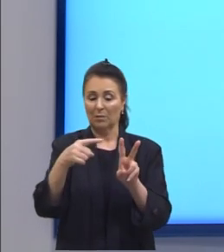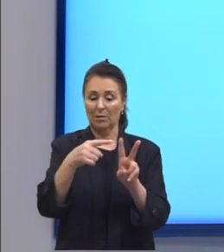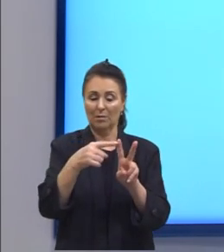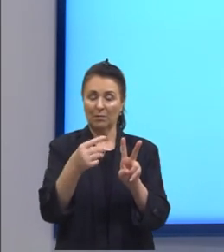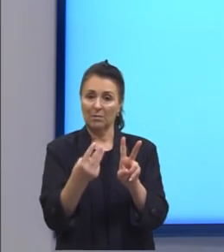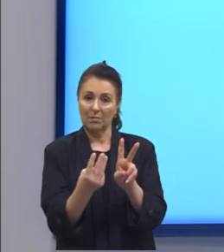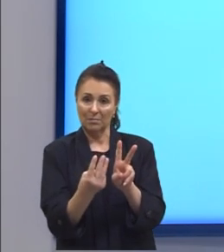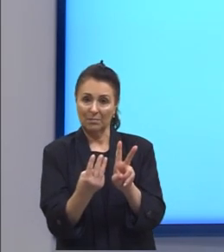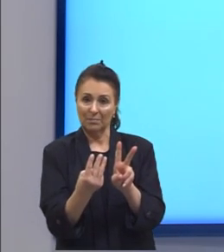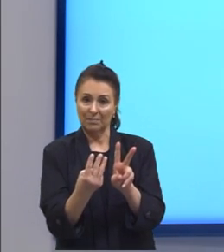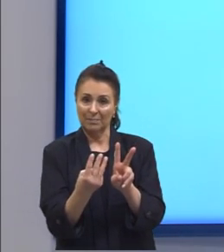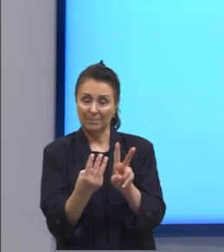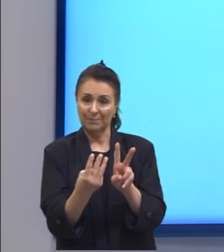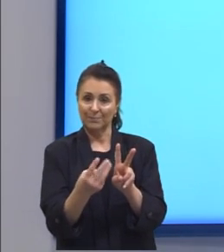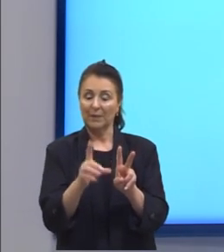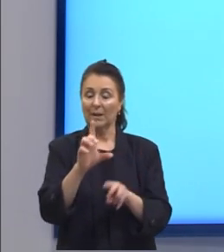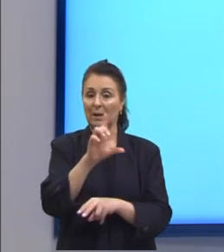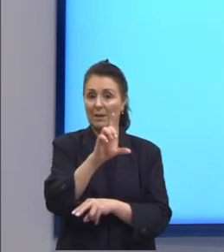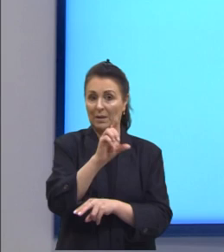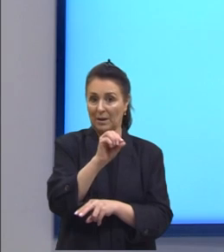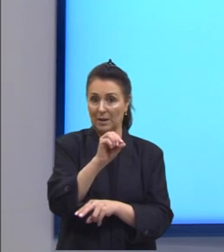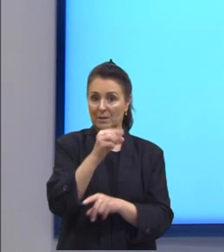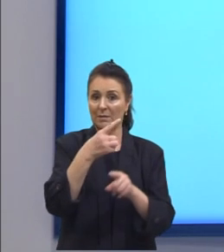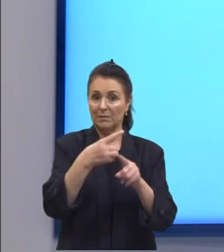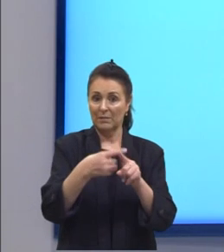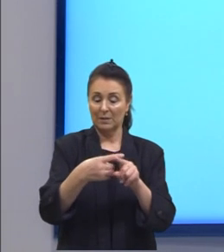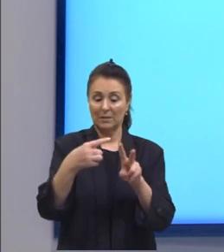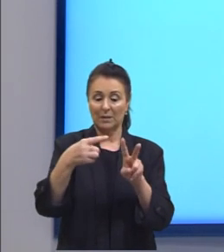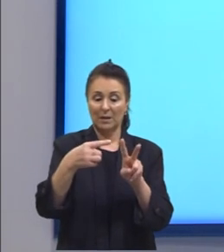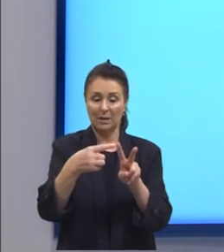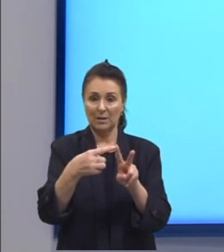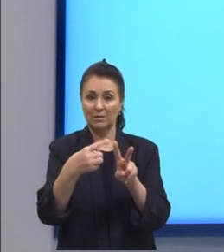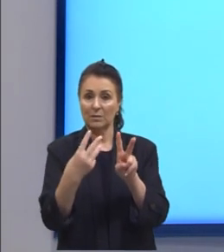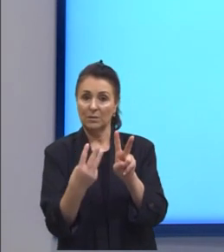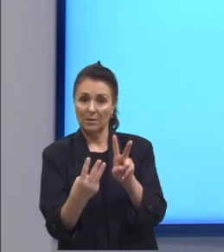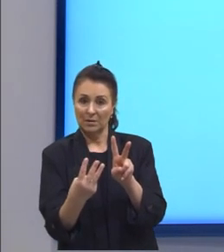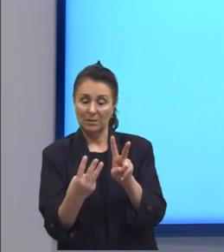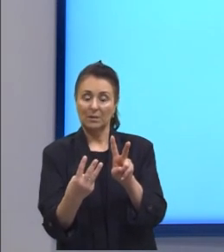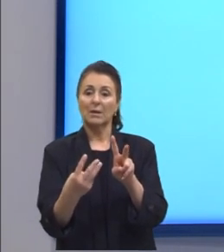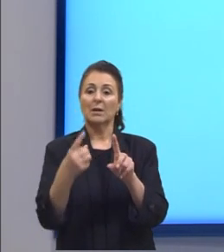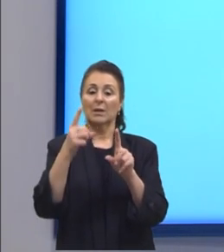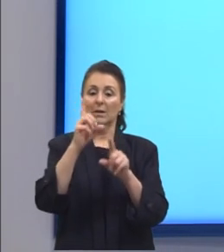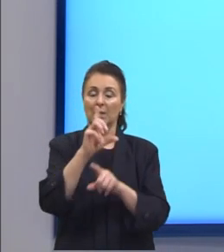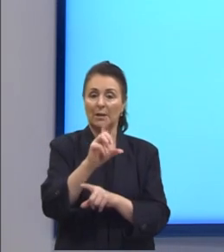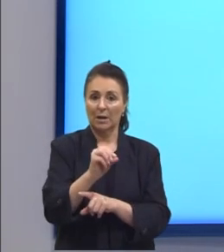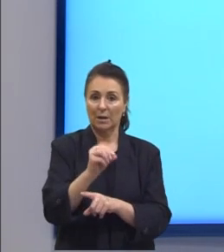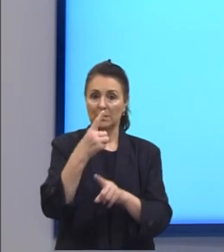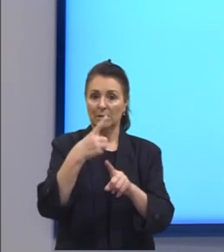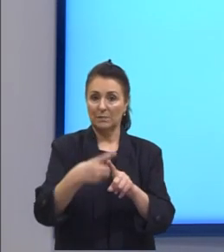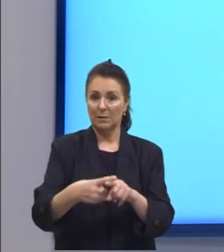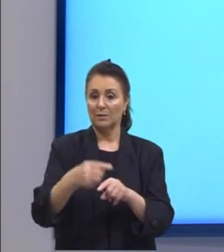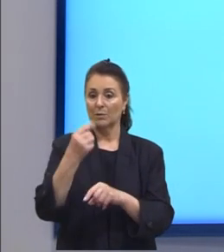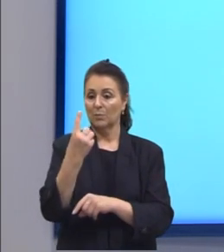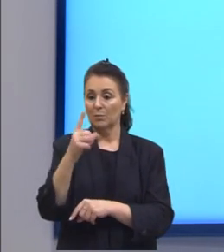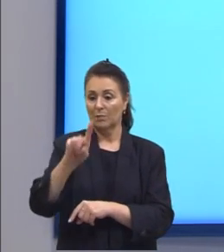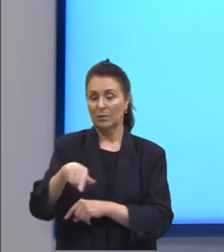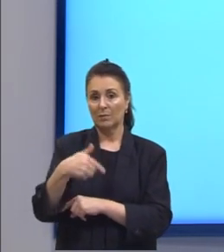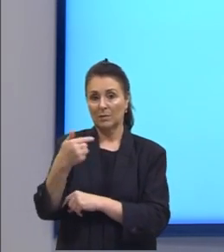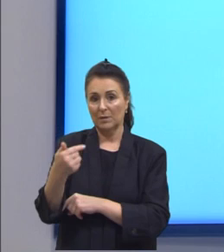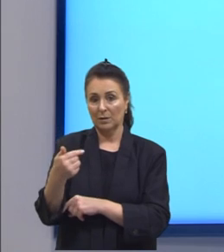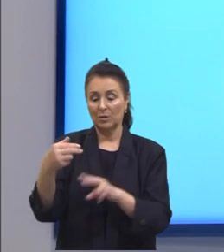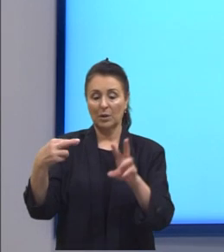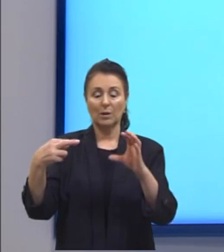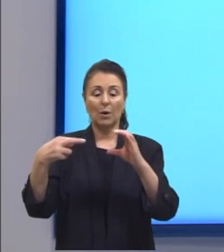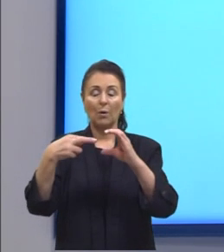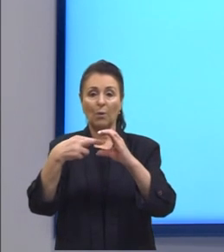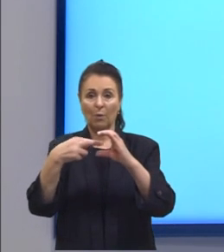então nós tínhamos 10 vezes raiz de 3 fica 10 vezes 1,7 o raio da